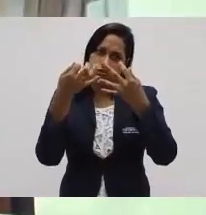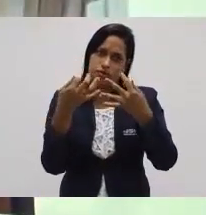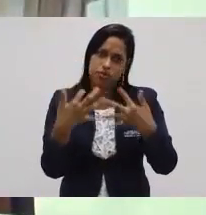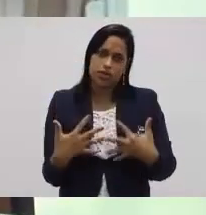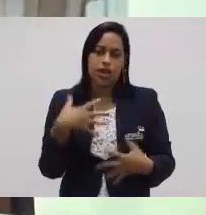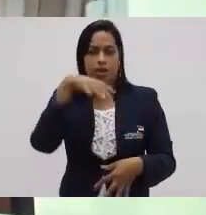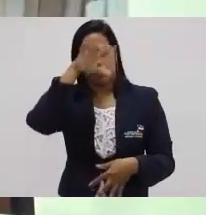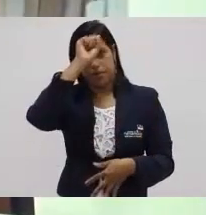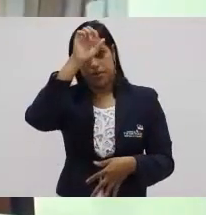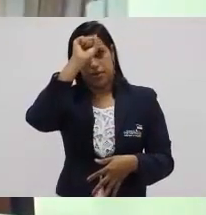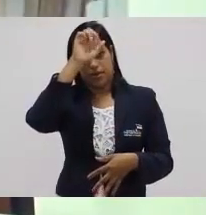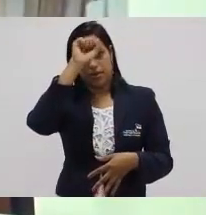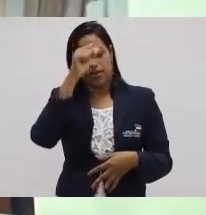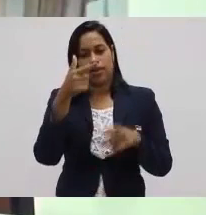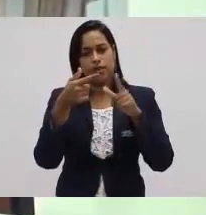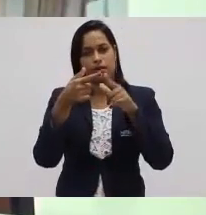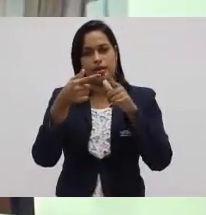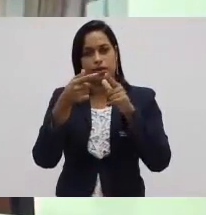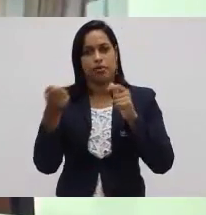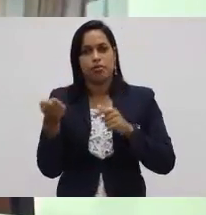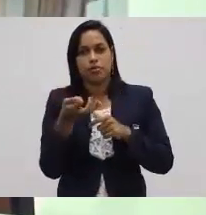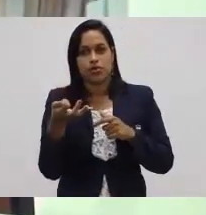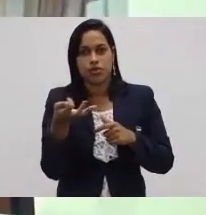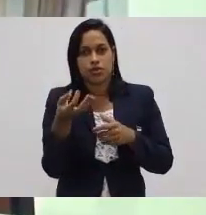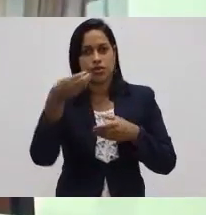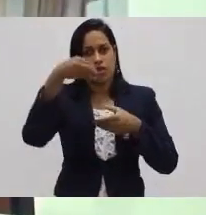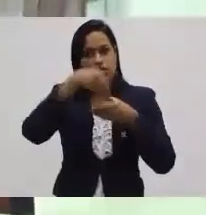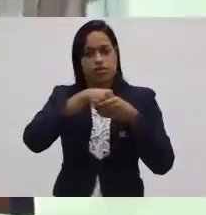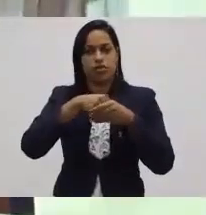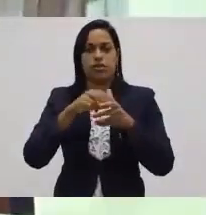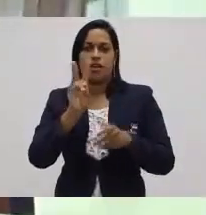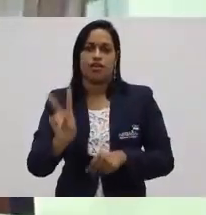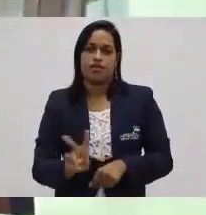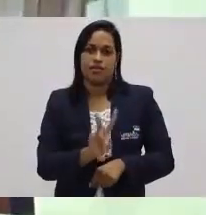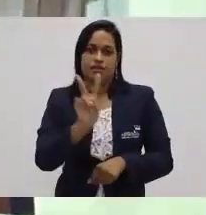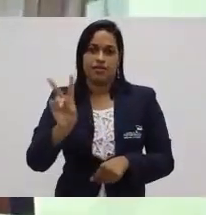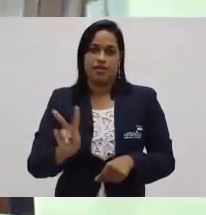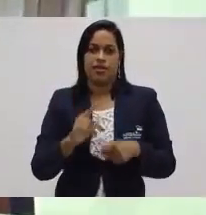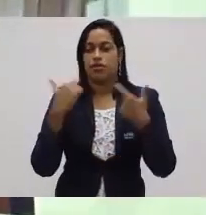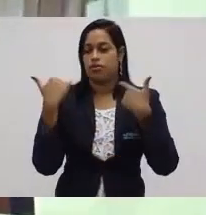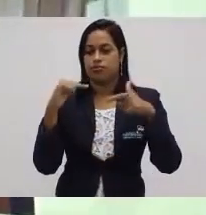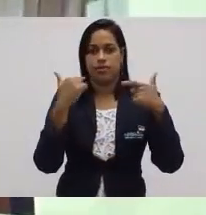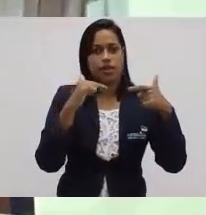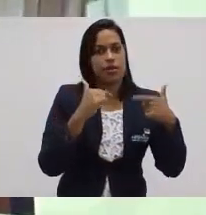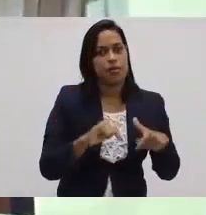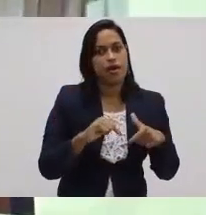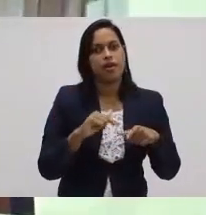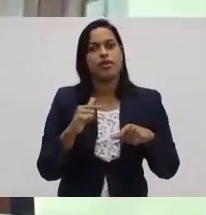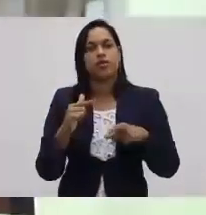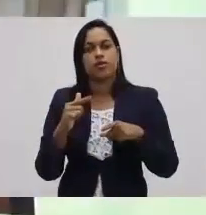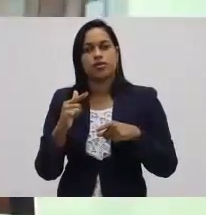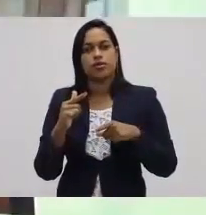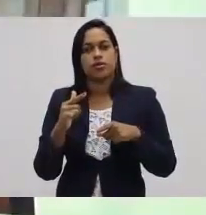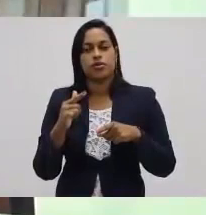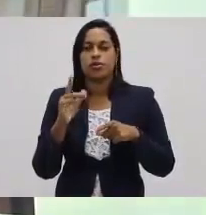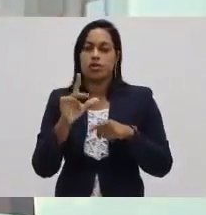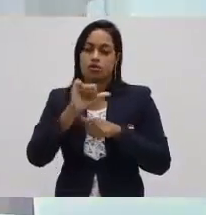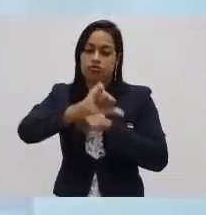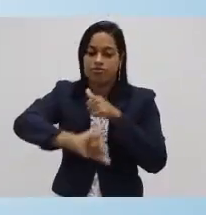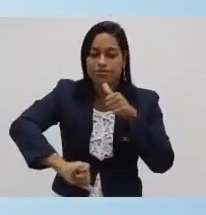aprender. Produção consiste em adicionar valor aos bens ou serviços durante o processo de